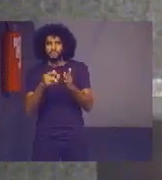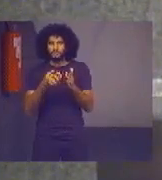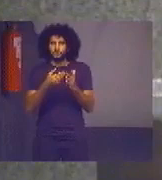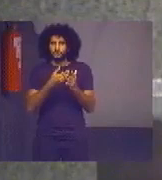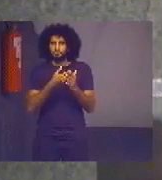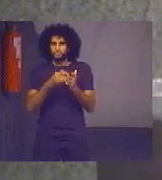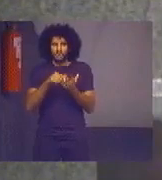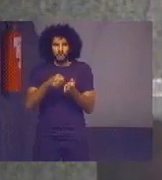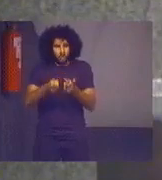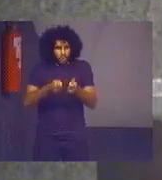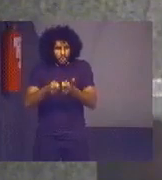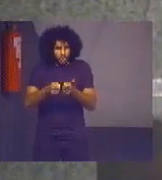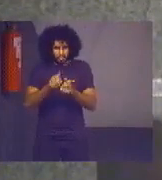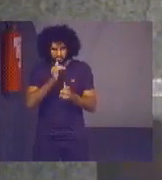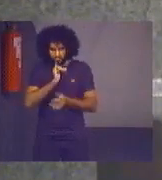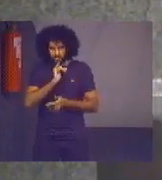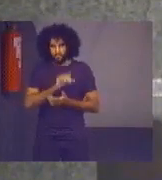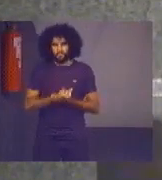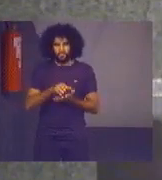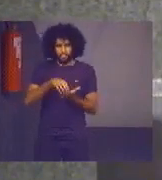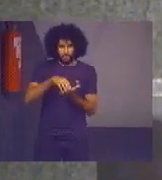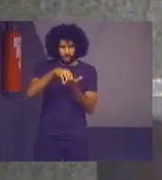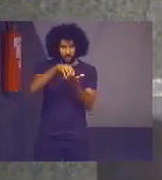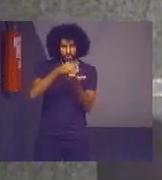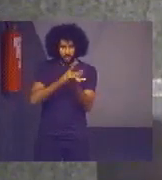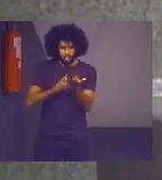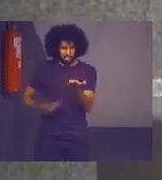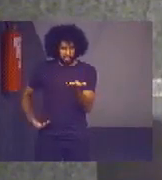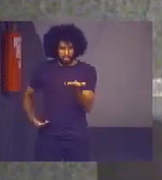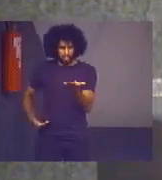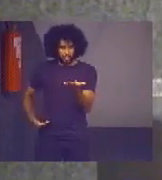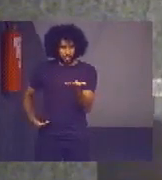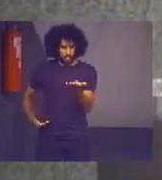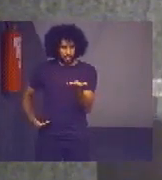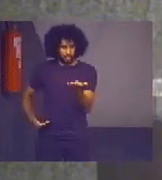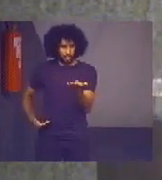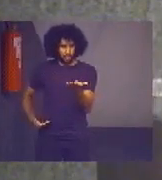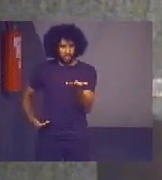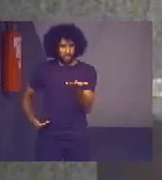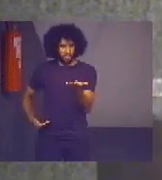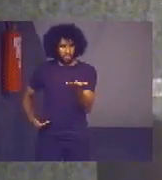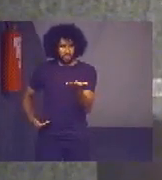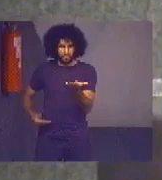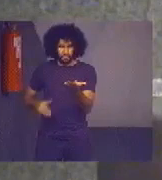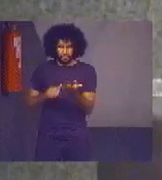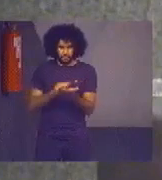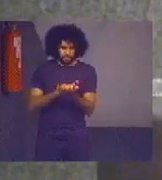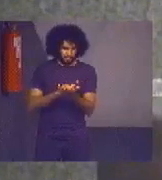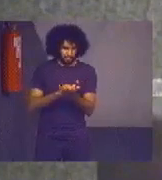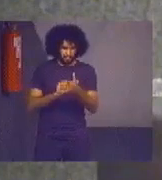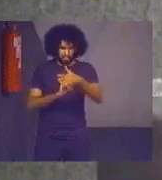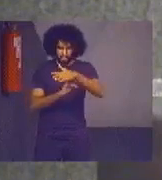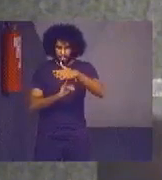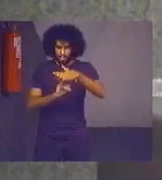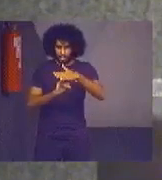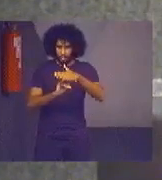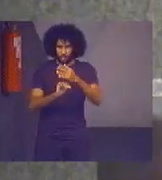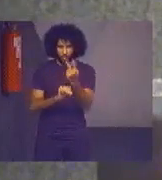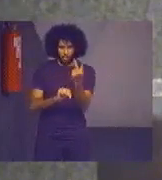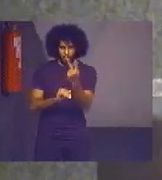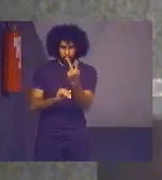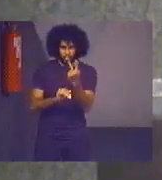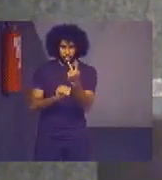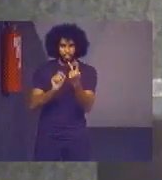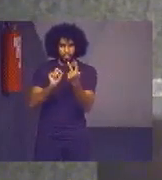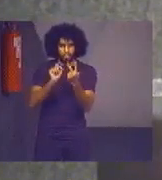centro de governo, no mecanismo de governança de institucionalização, os dois componentes que integram esse mecanismo